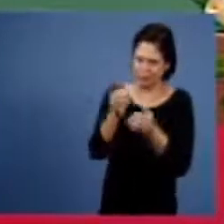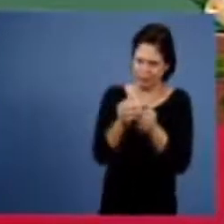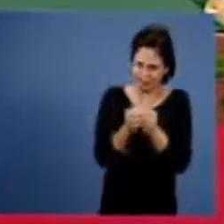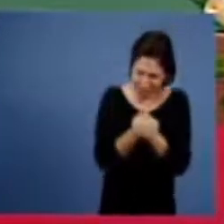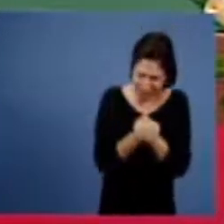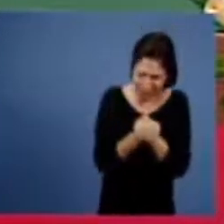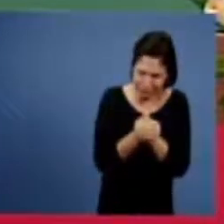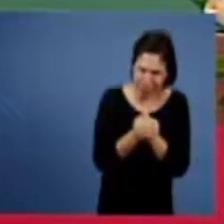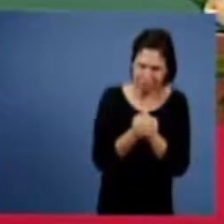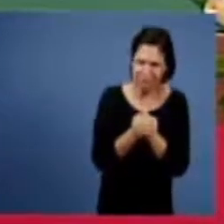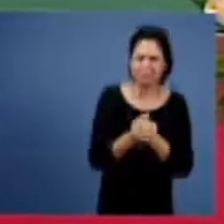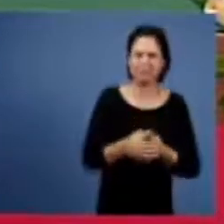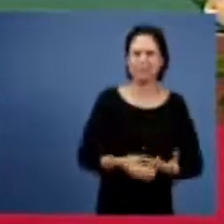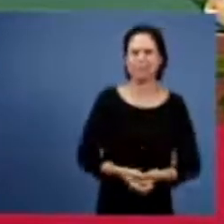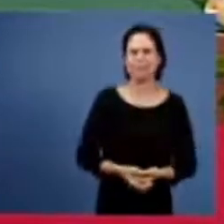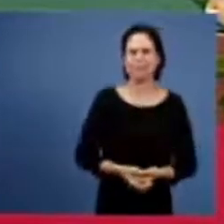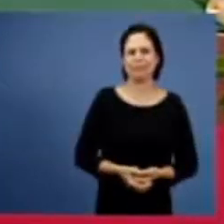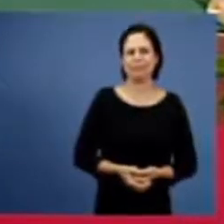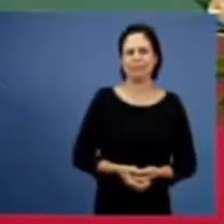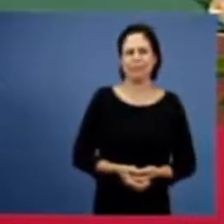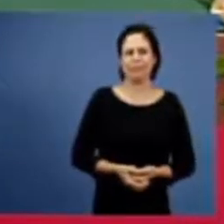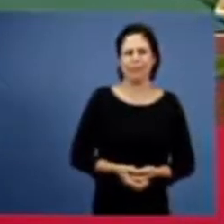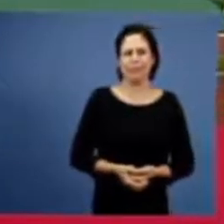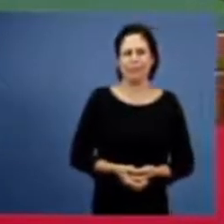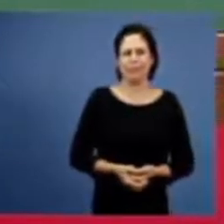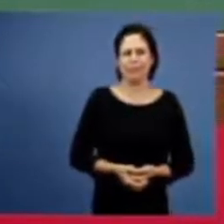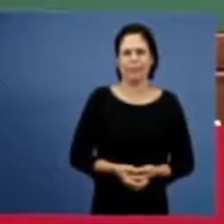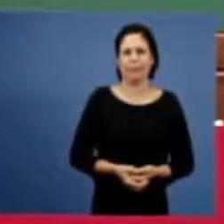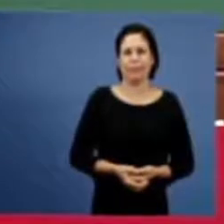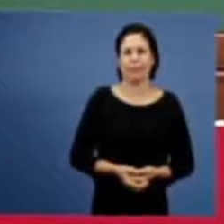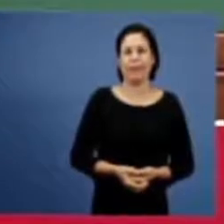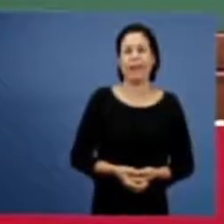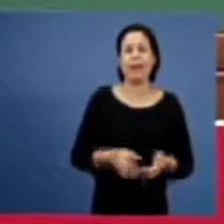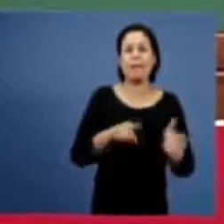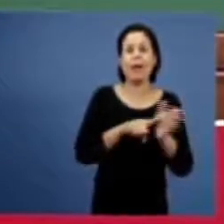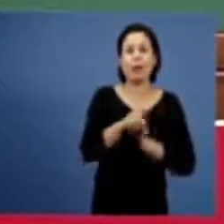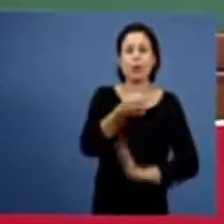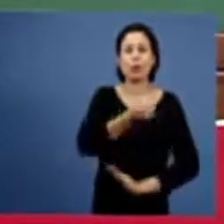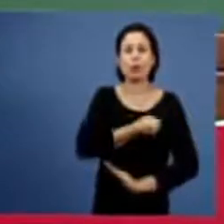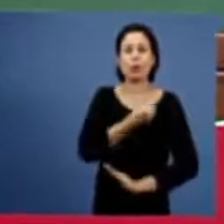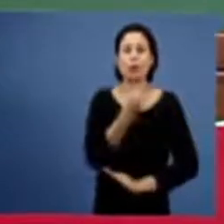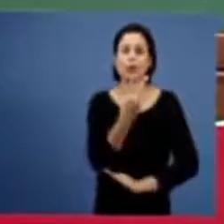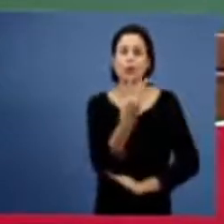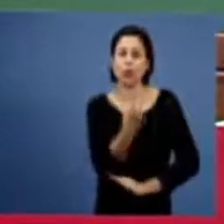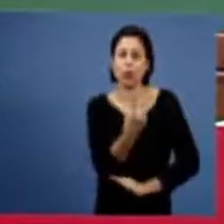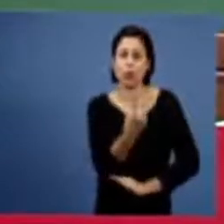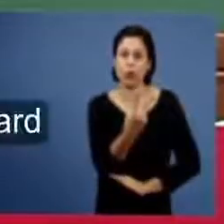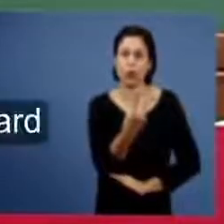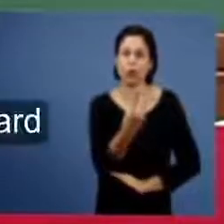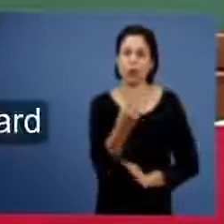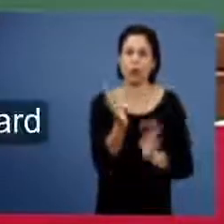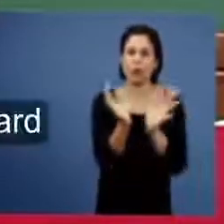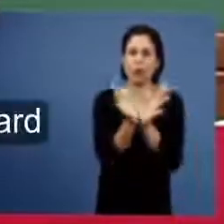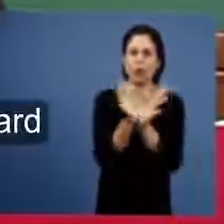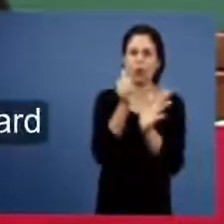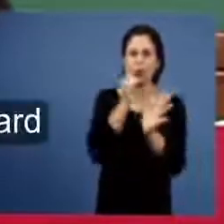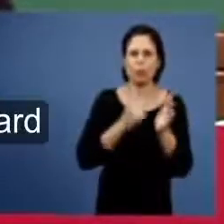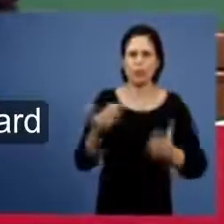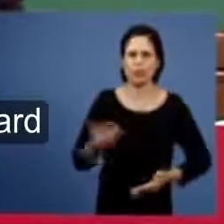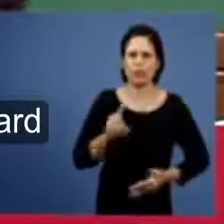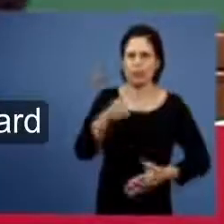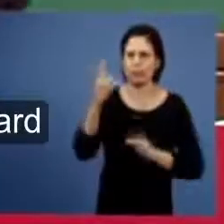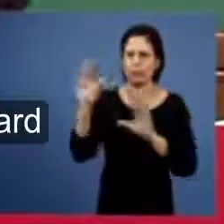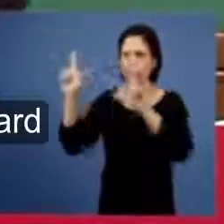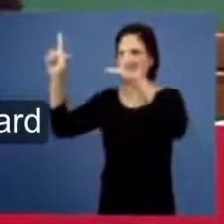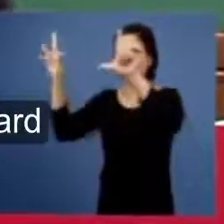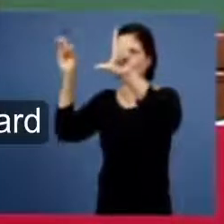meus irmãos temos a pergunta 2 vai ficar para as senhoras a pergunta 2 para as senhoras daqui a um pouco nós vamos colocar no